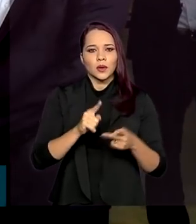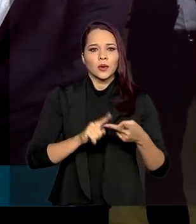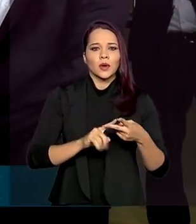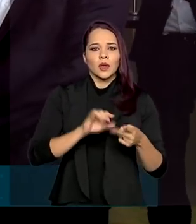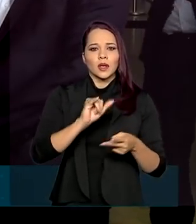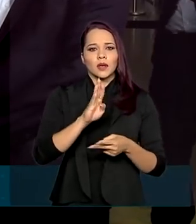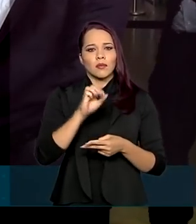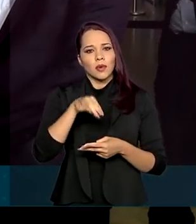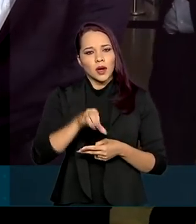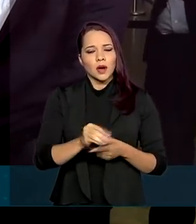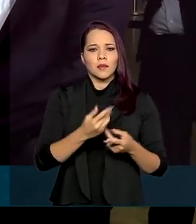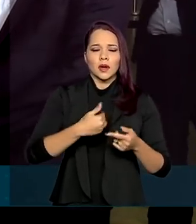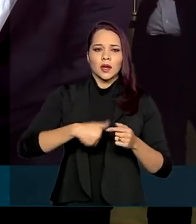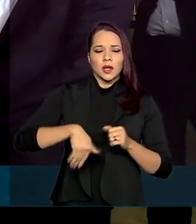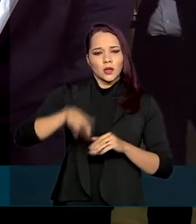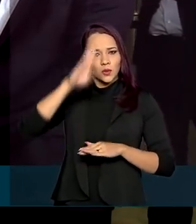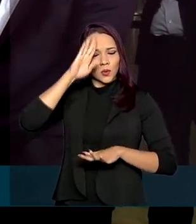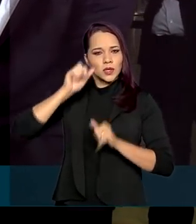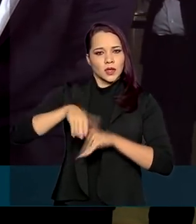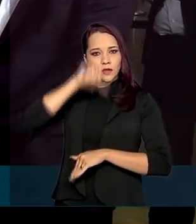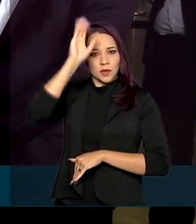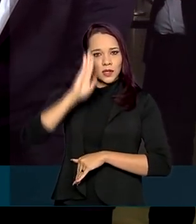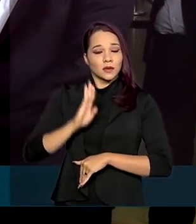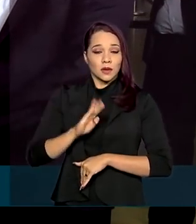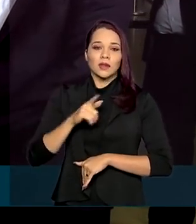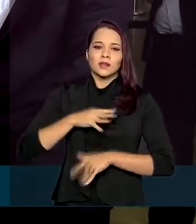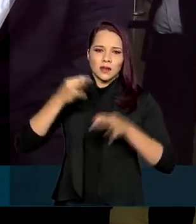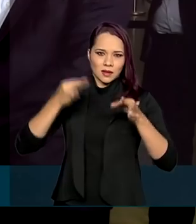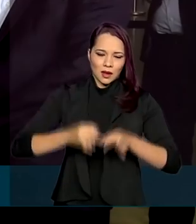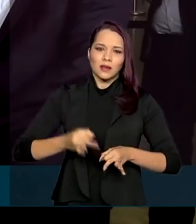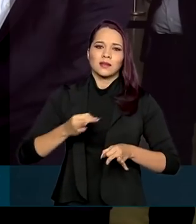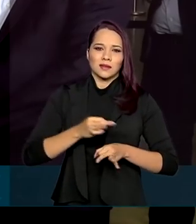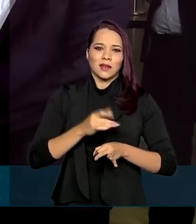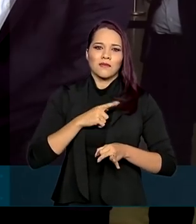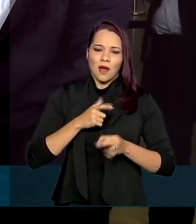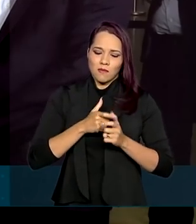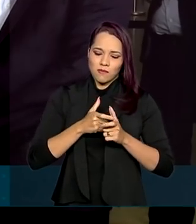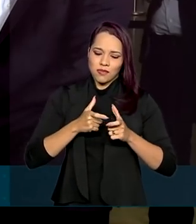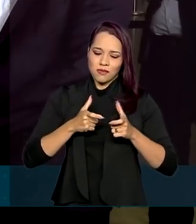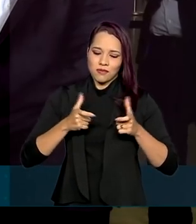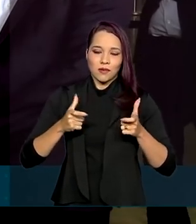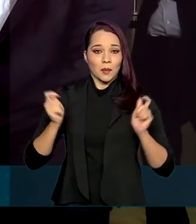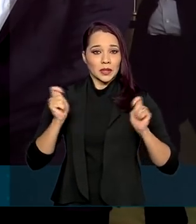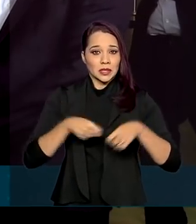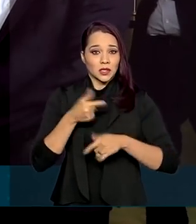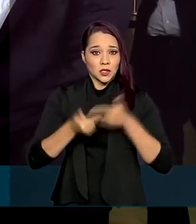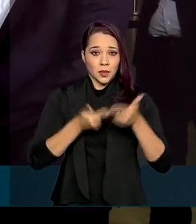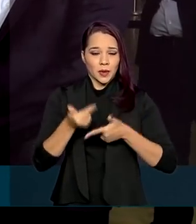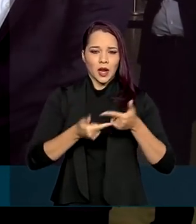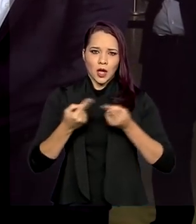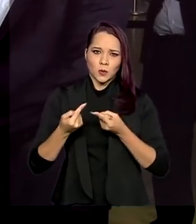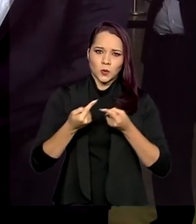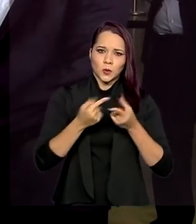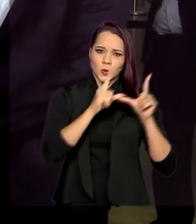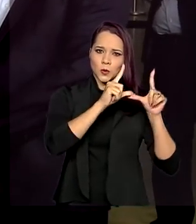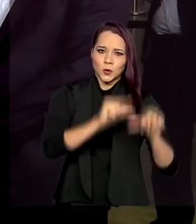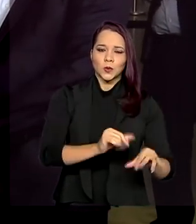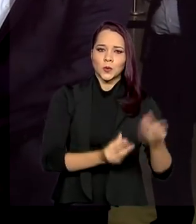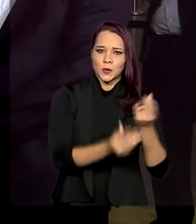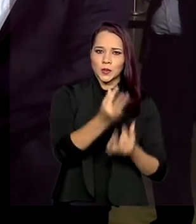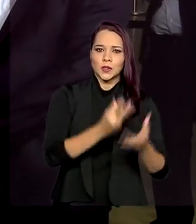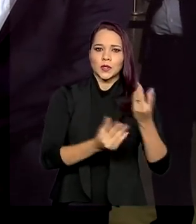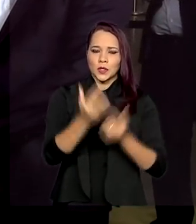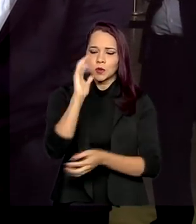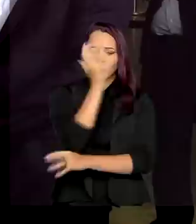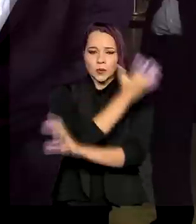Exército Brasileiro, nós temos certeza que vamos aumentar a nossa capacidade de atuar e de combater os incêndios